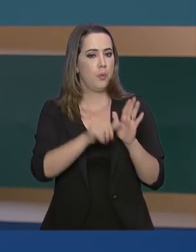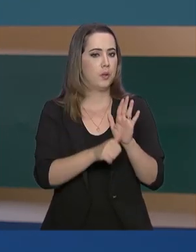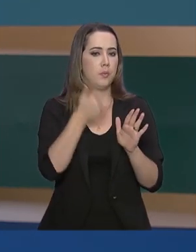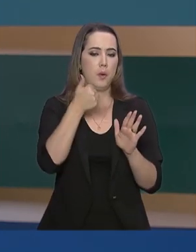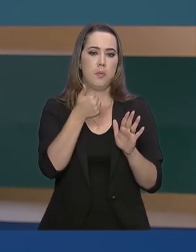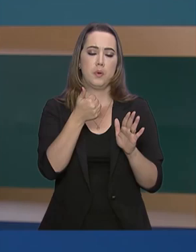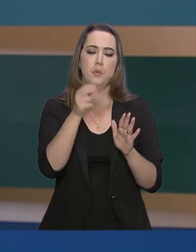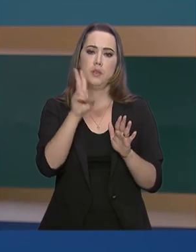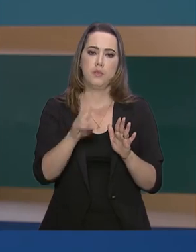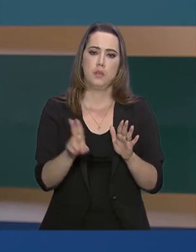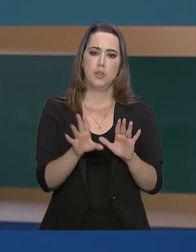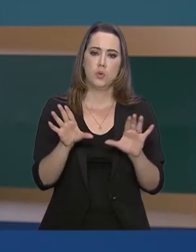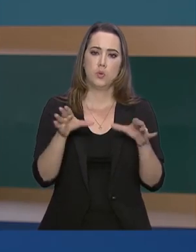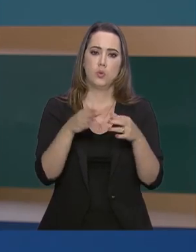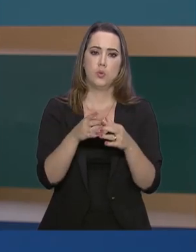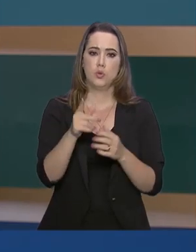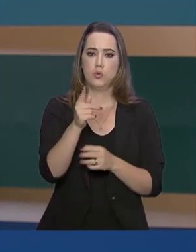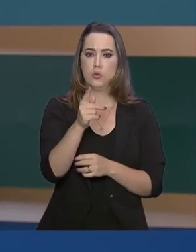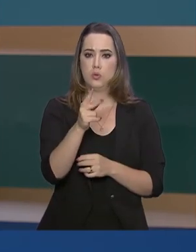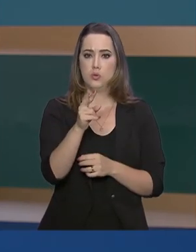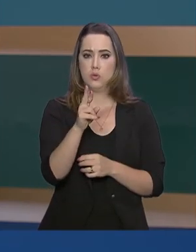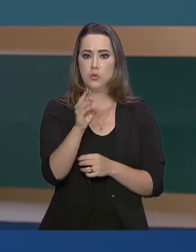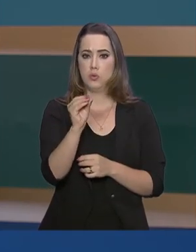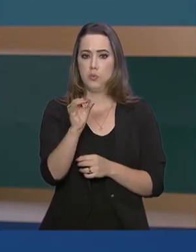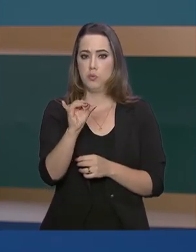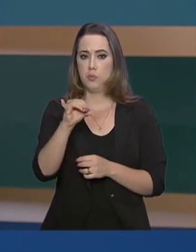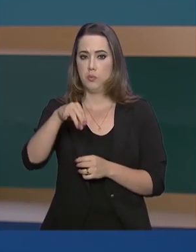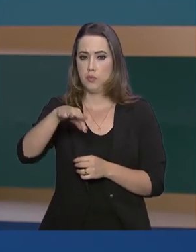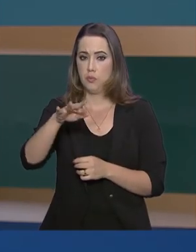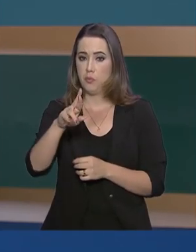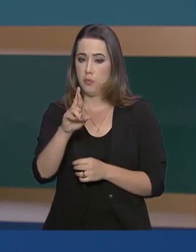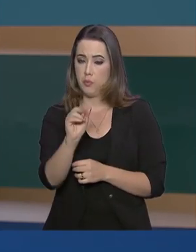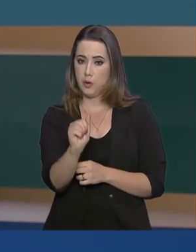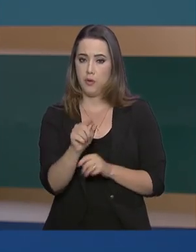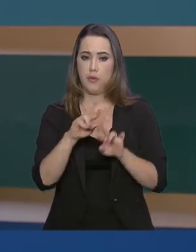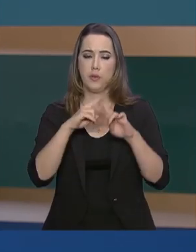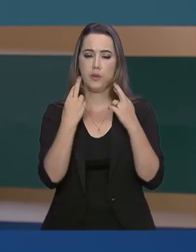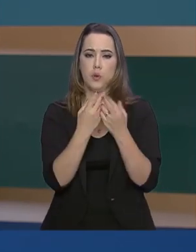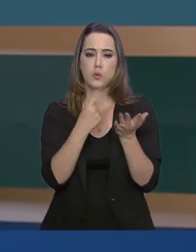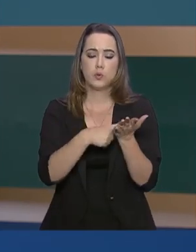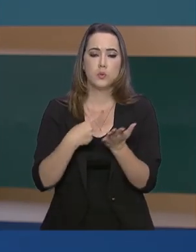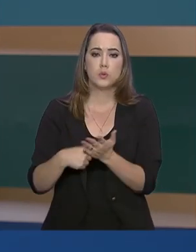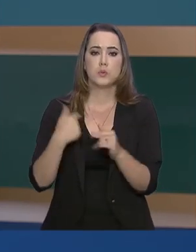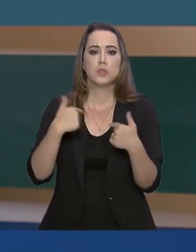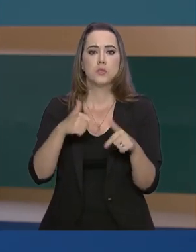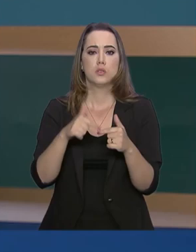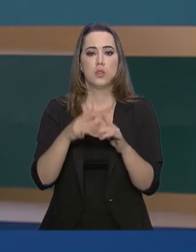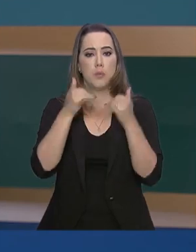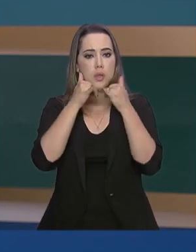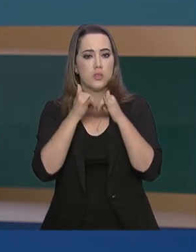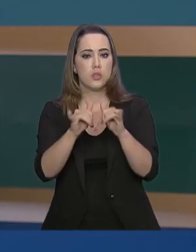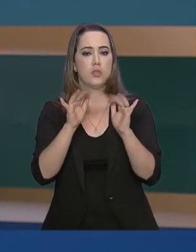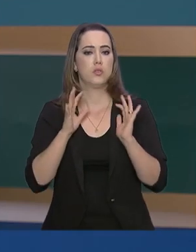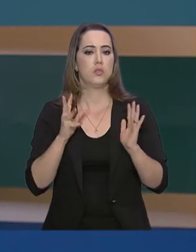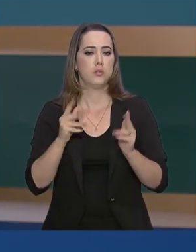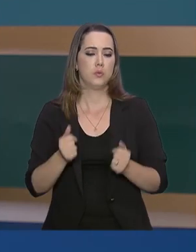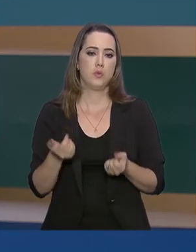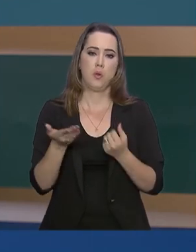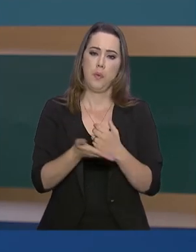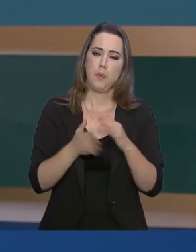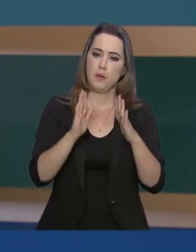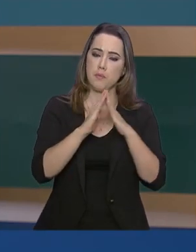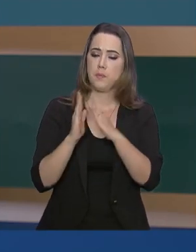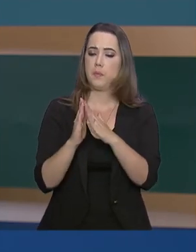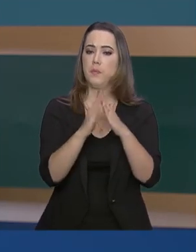exemplar da série chamada ProInfra, que reúne uma agenda de ações nas áreas de energia, saneamento básico